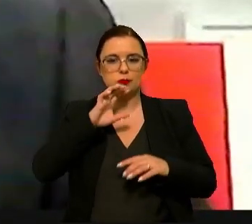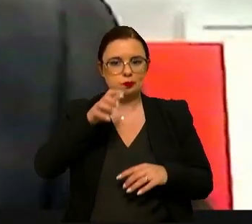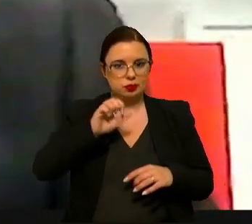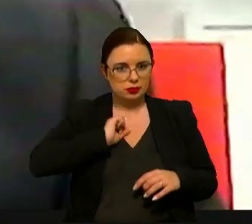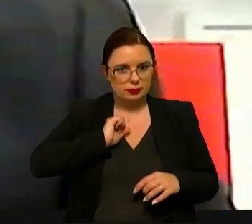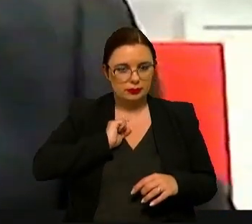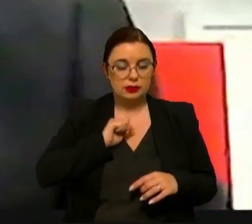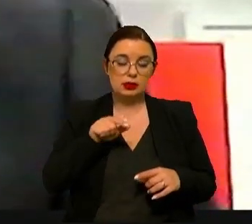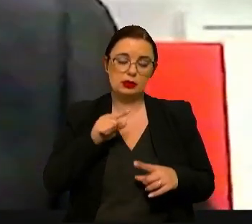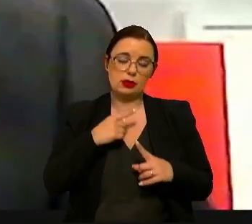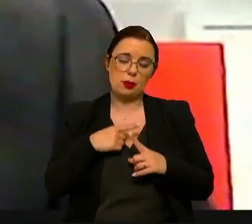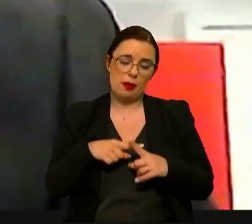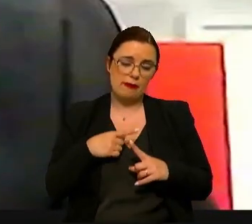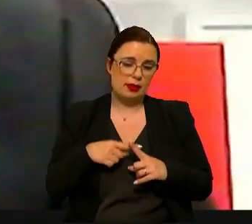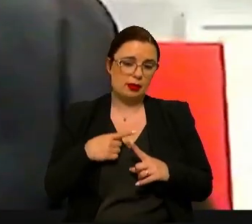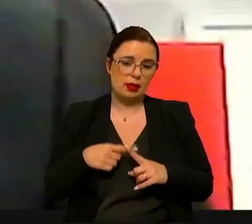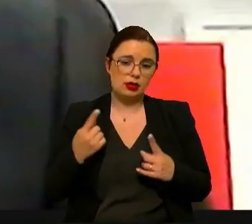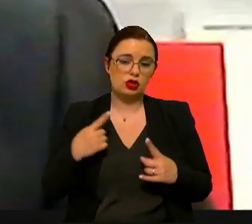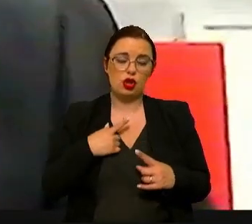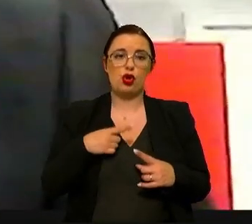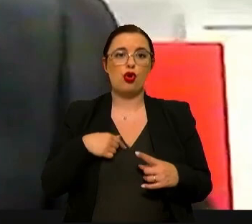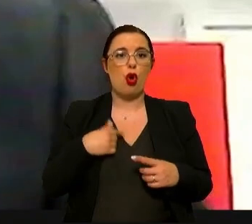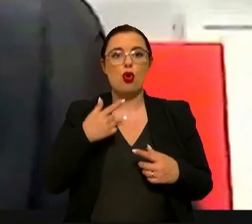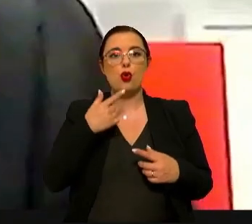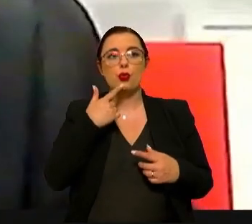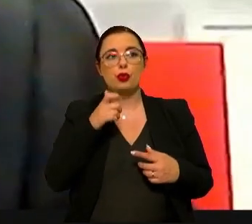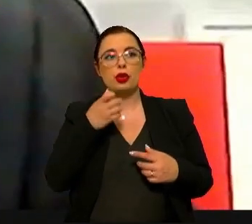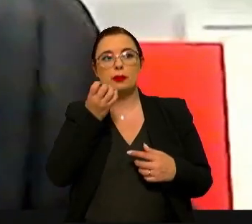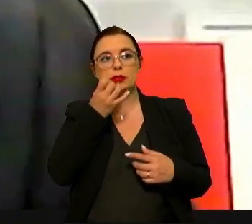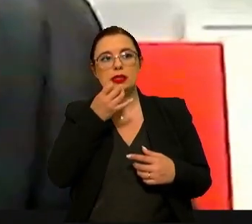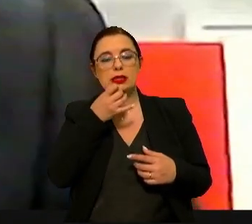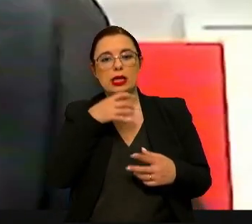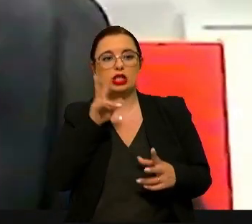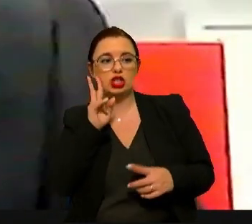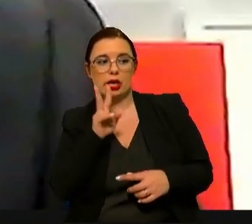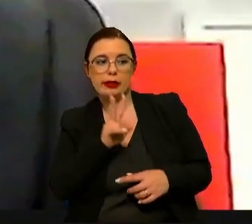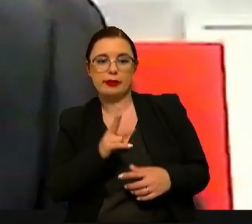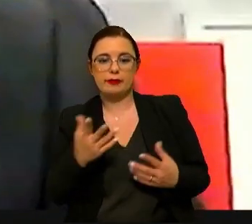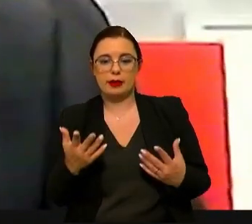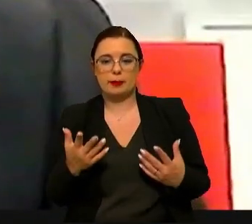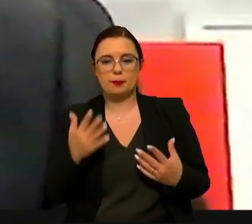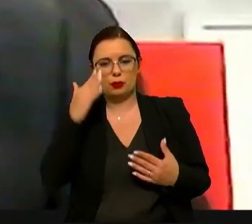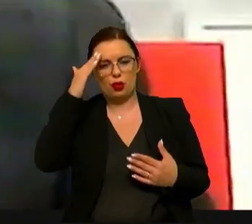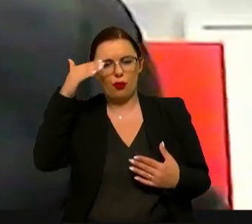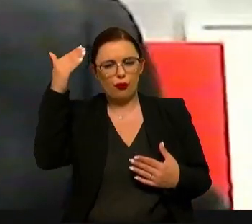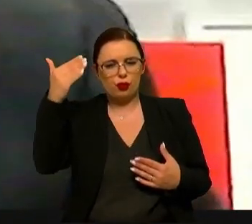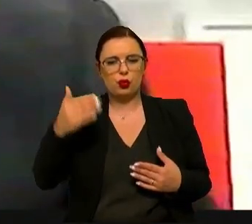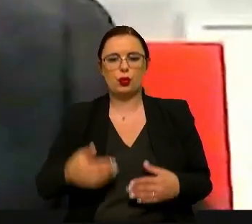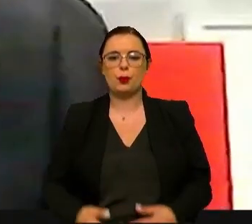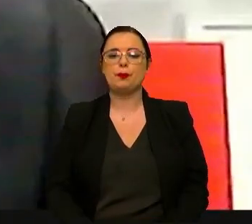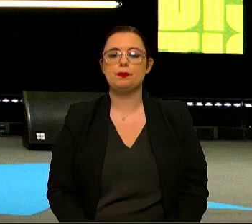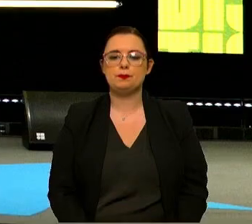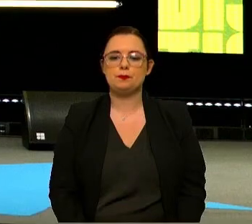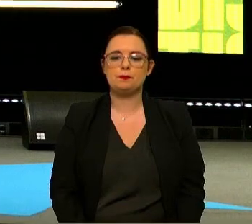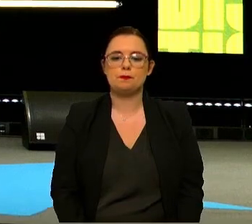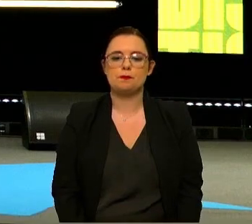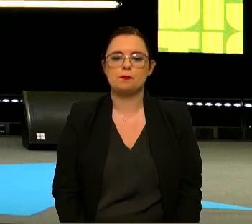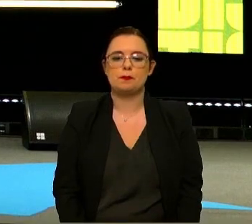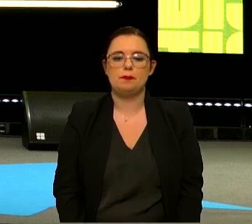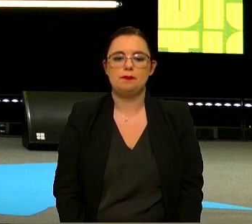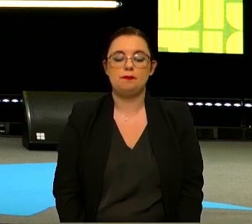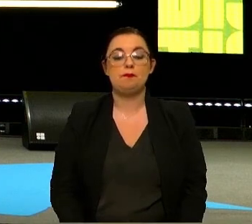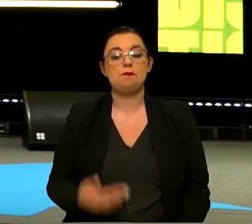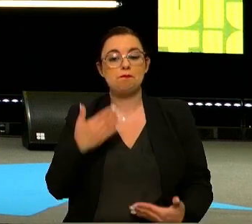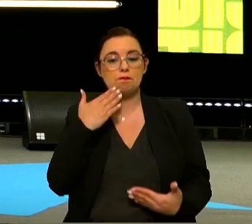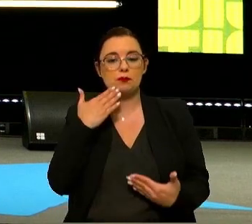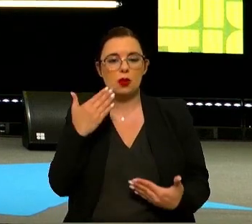e isso é uma vantagem que não podemos deixar de olhar em termos do futuro próximo Muito bem muito